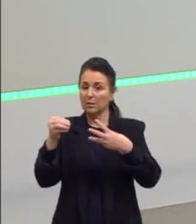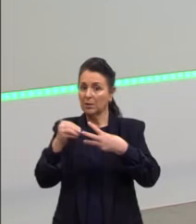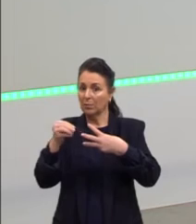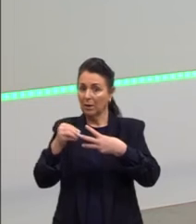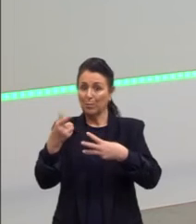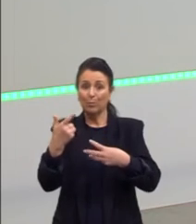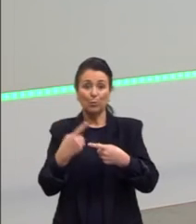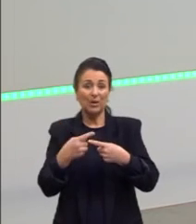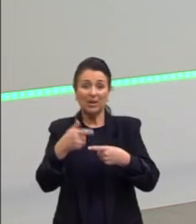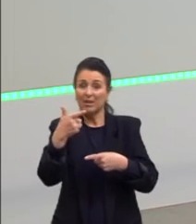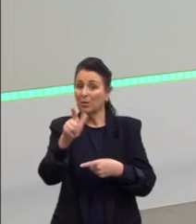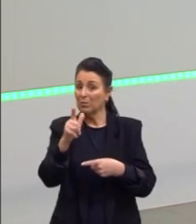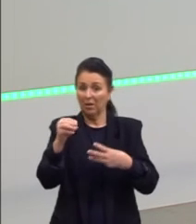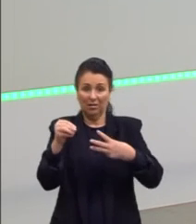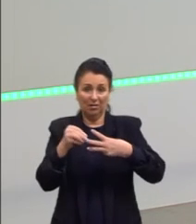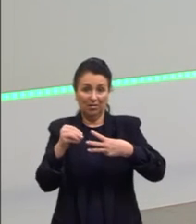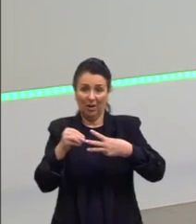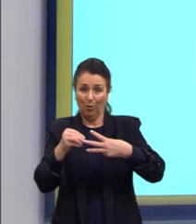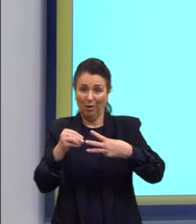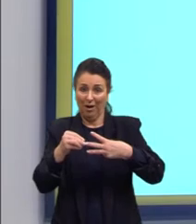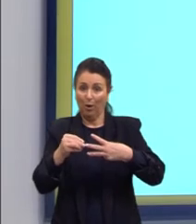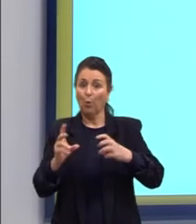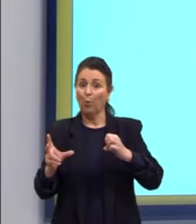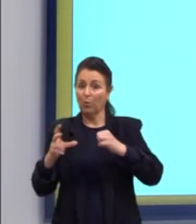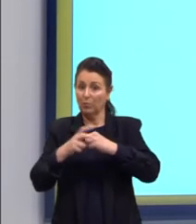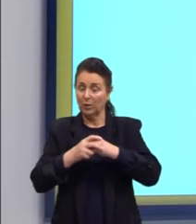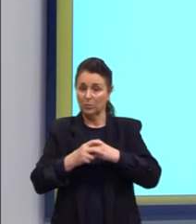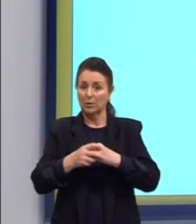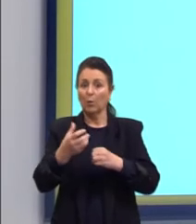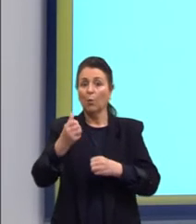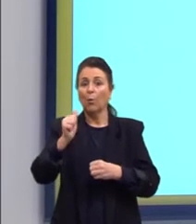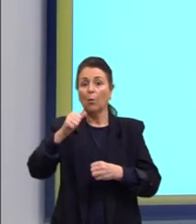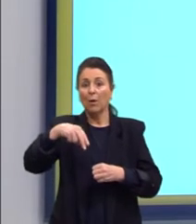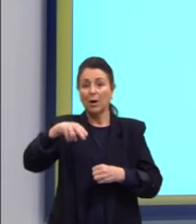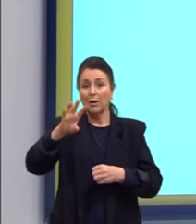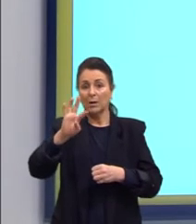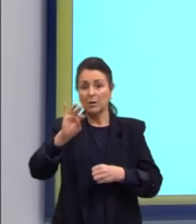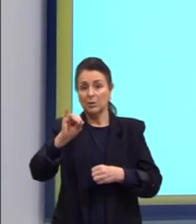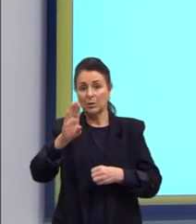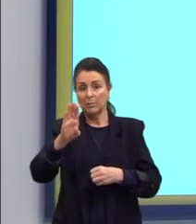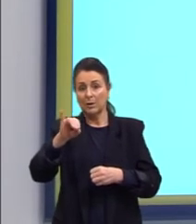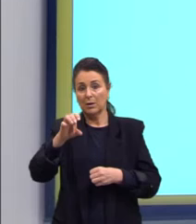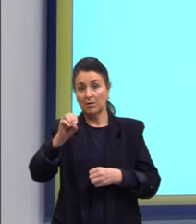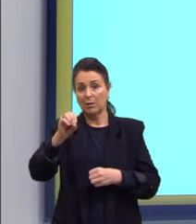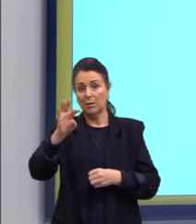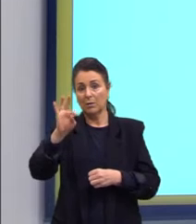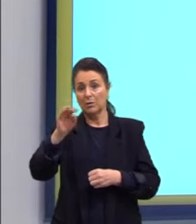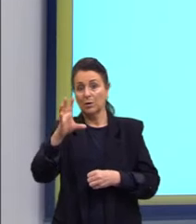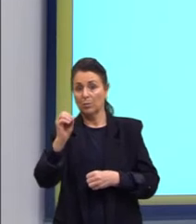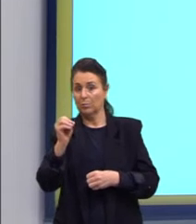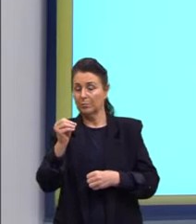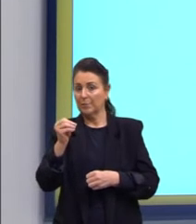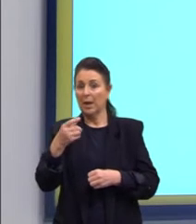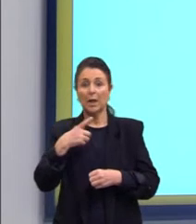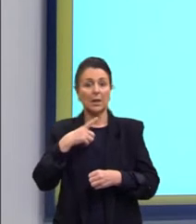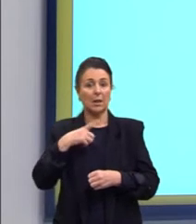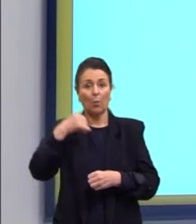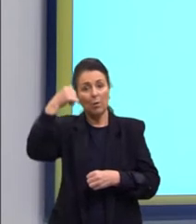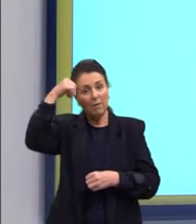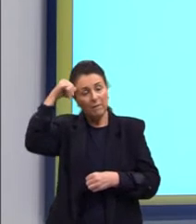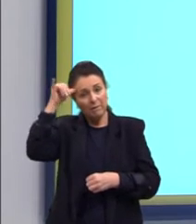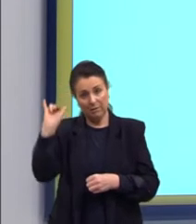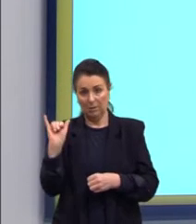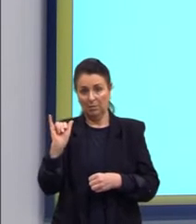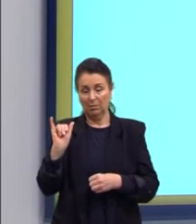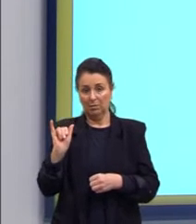célula. Então, os antibióticos, por exemplo, eles não vão atuar nos vírus, né? Nas infecções